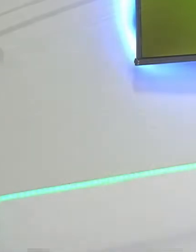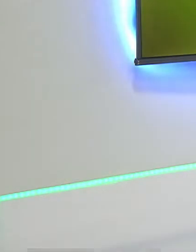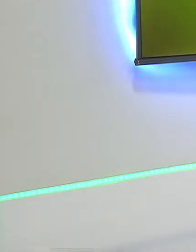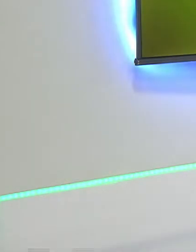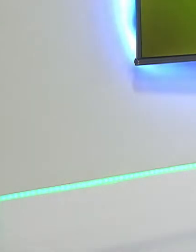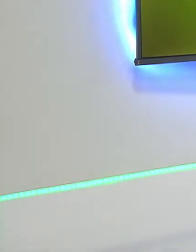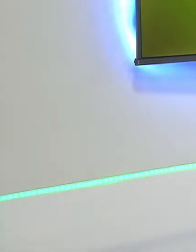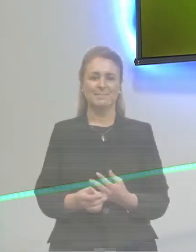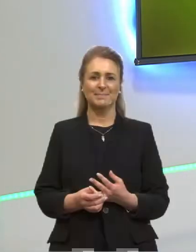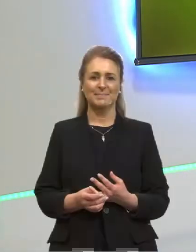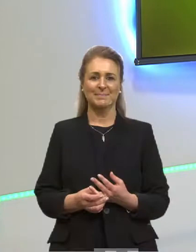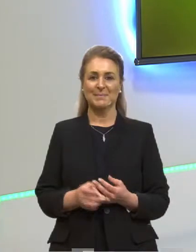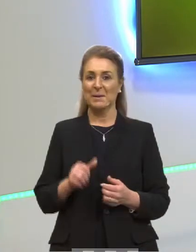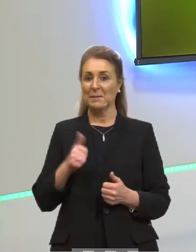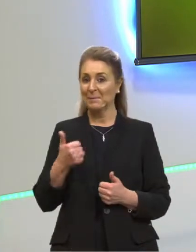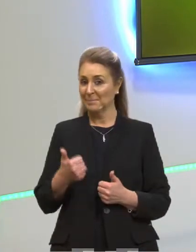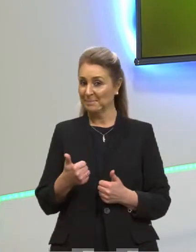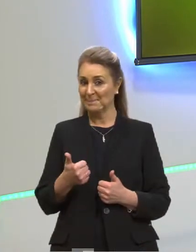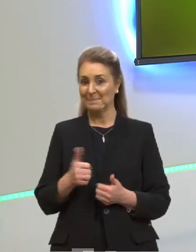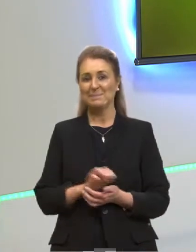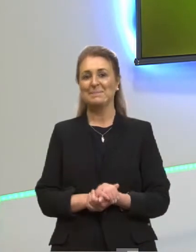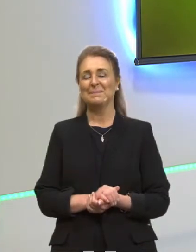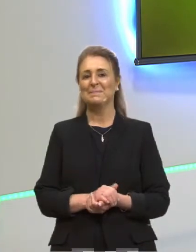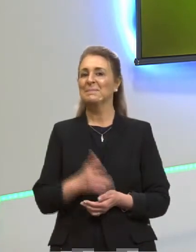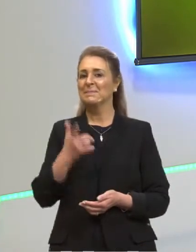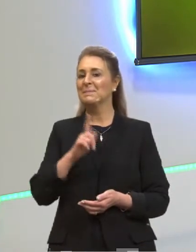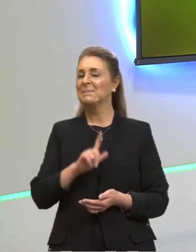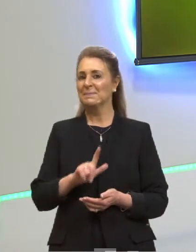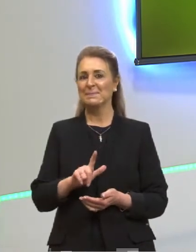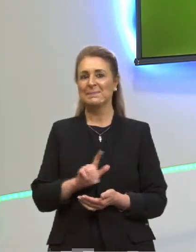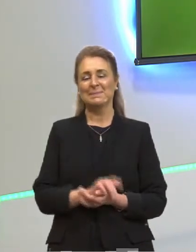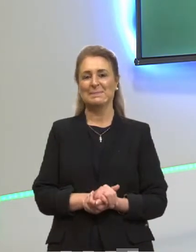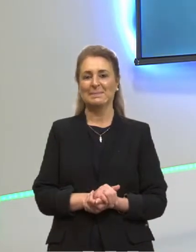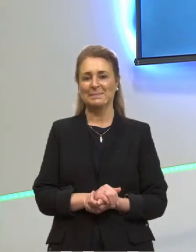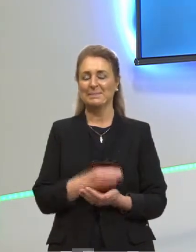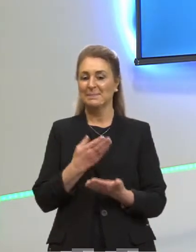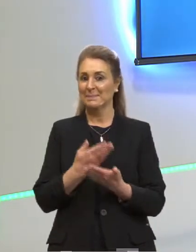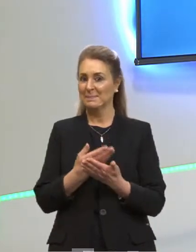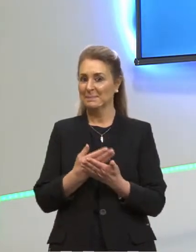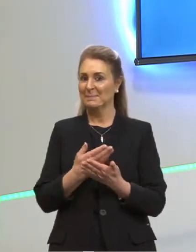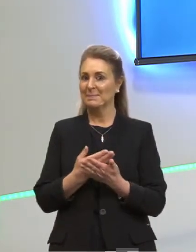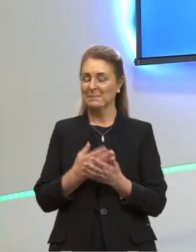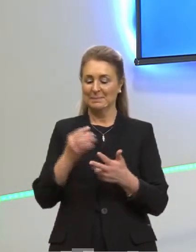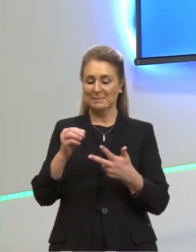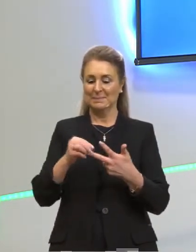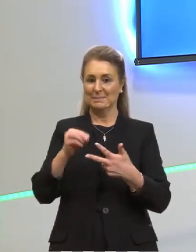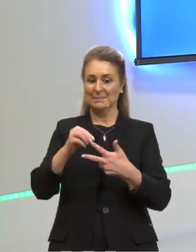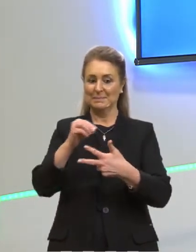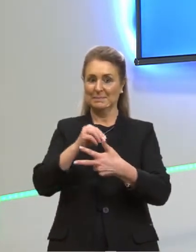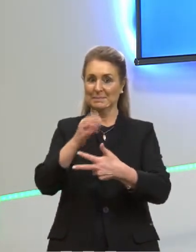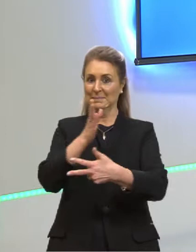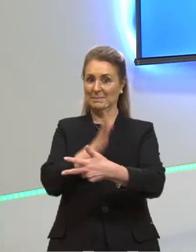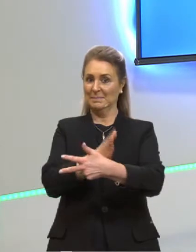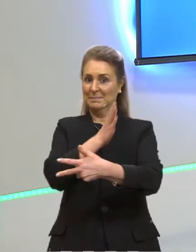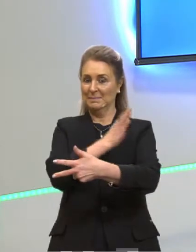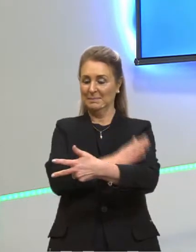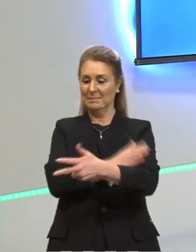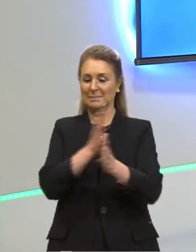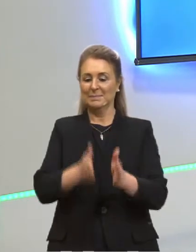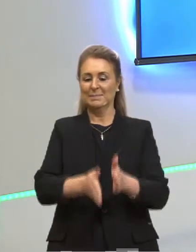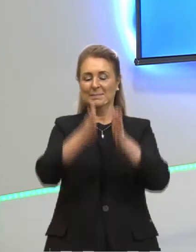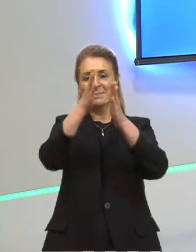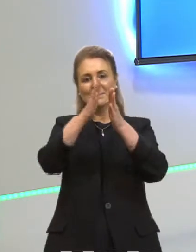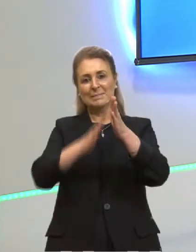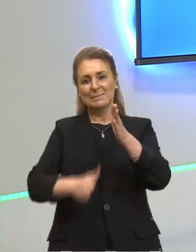Olá pessoal, tudo bem? Bem, estamos aí de novo para mais uma aulinha do Pré-Enense Eduque. Eu sou o professor